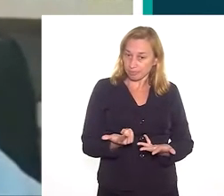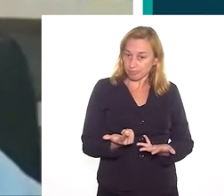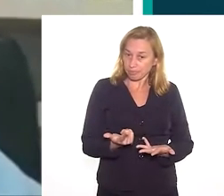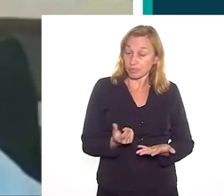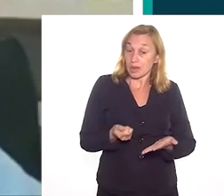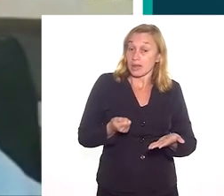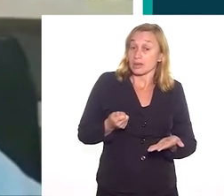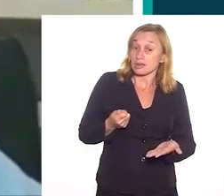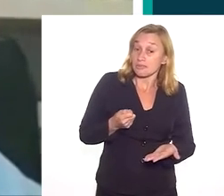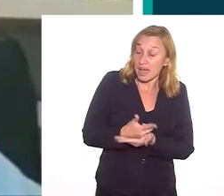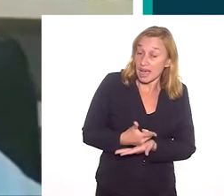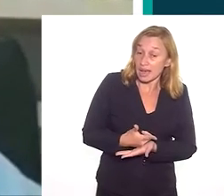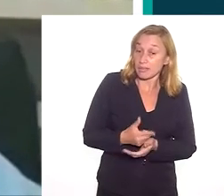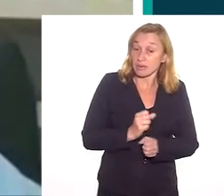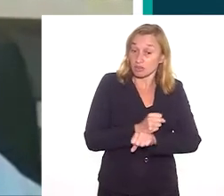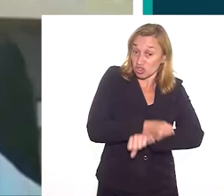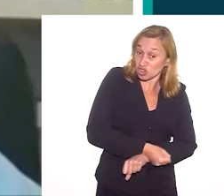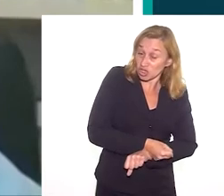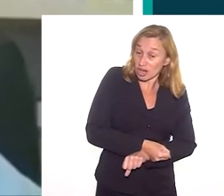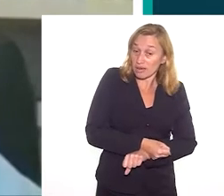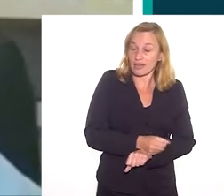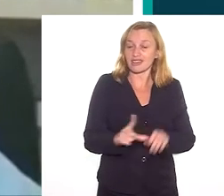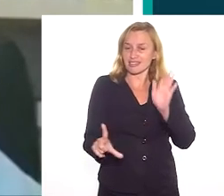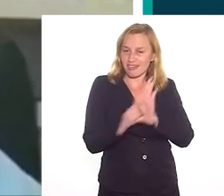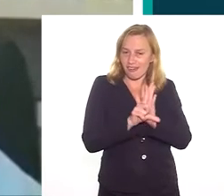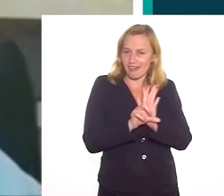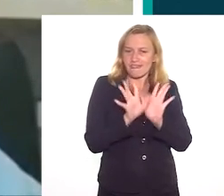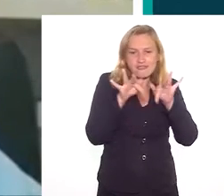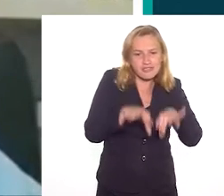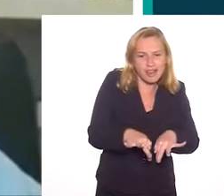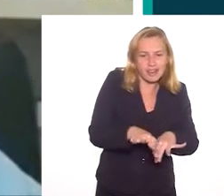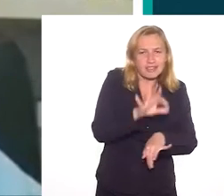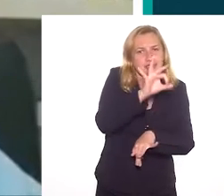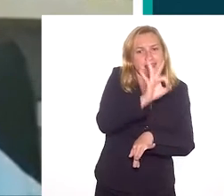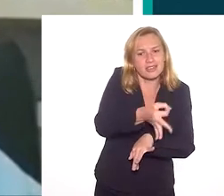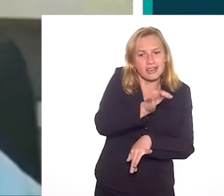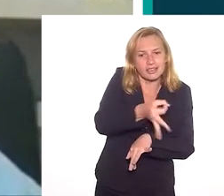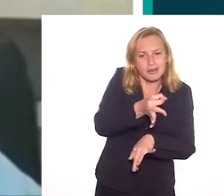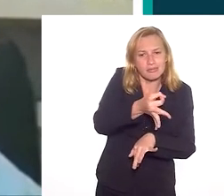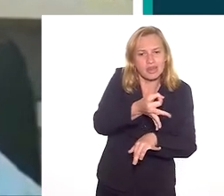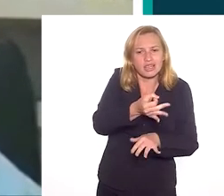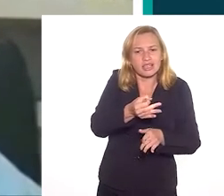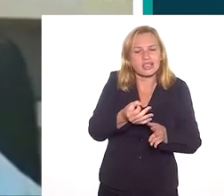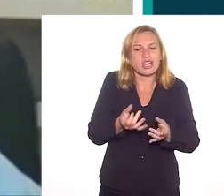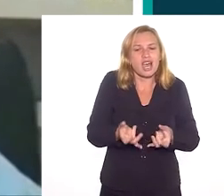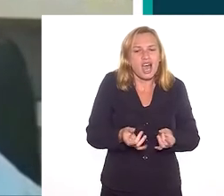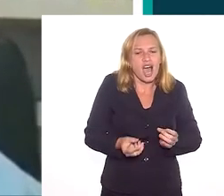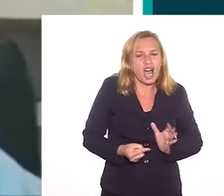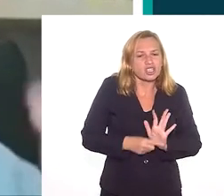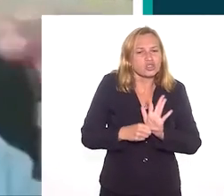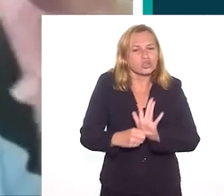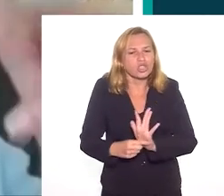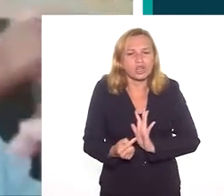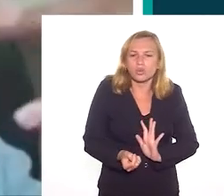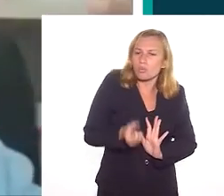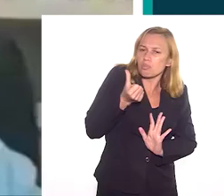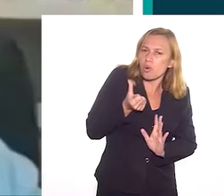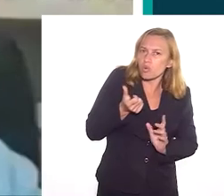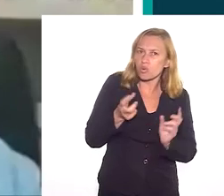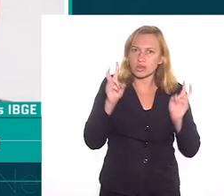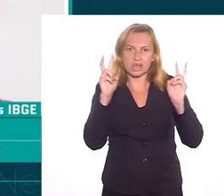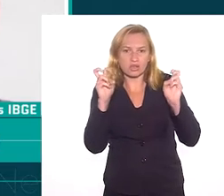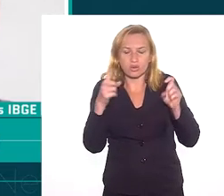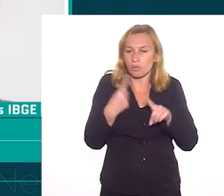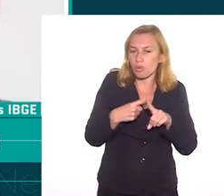o gasto que se tinha com o escravizado. Então, o senhor aí, na verdade, essa lei acaba, em certa medida, facilitando um